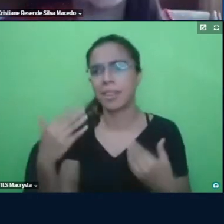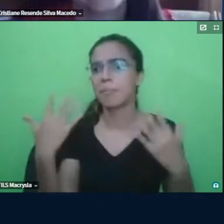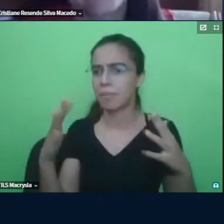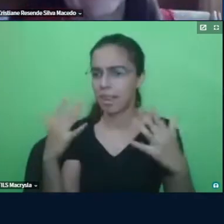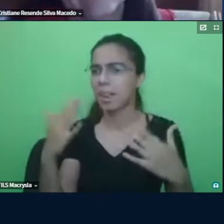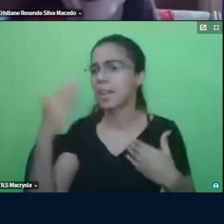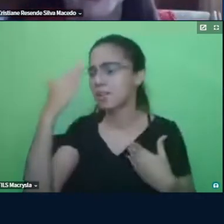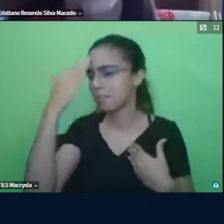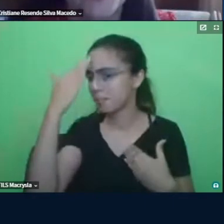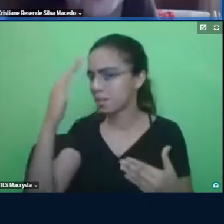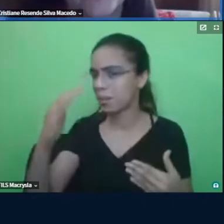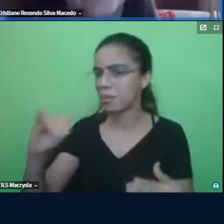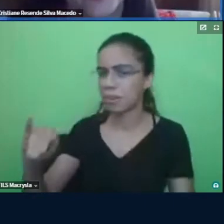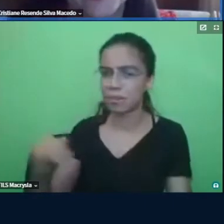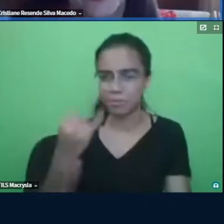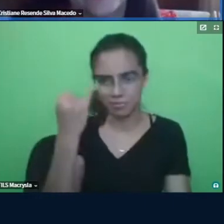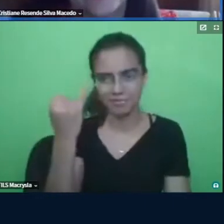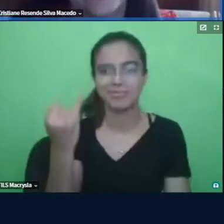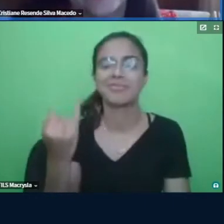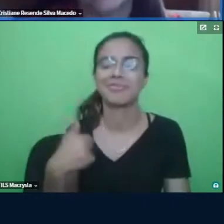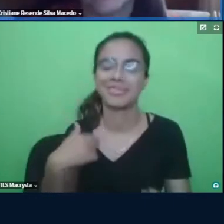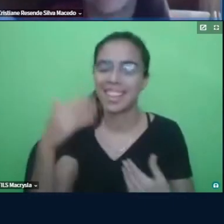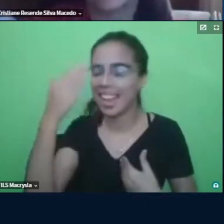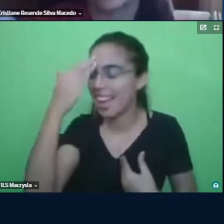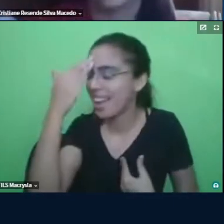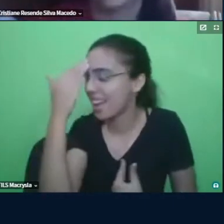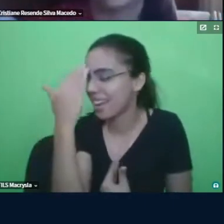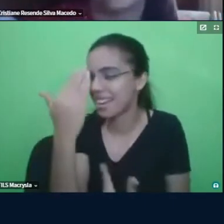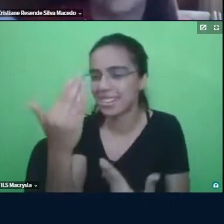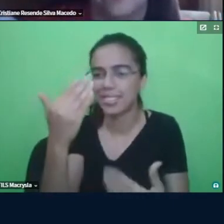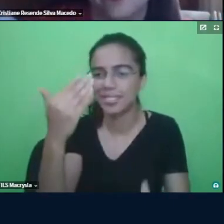muito hoje então agradeço de coração obrigado